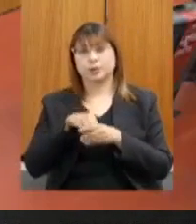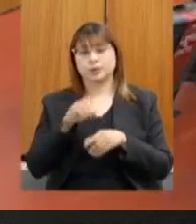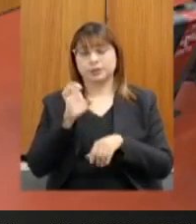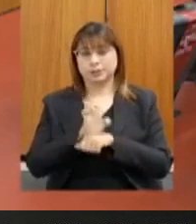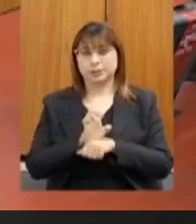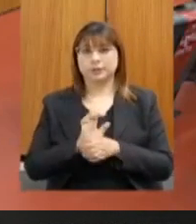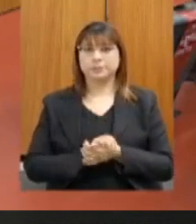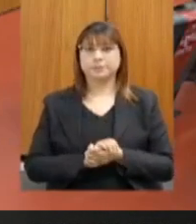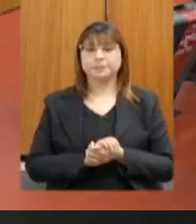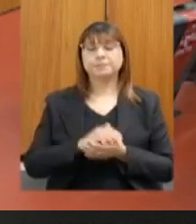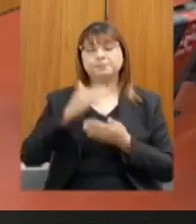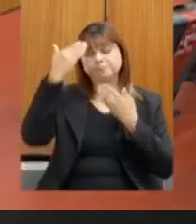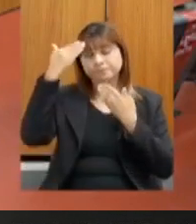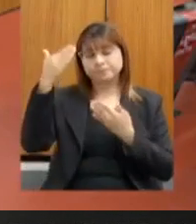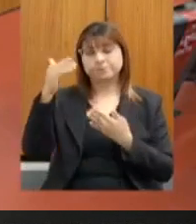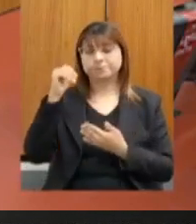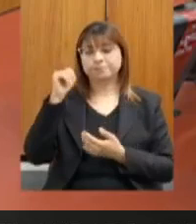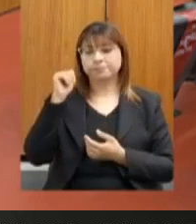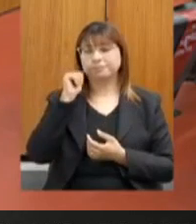muito obrigado,